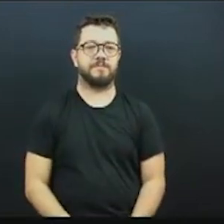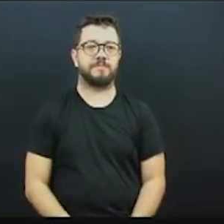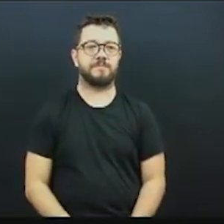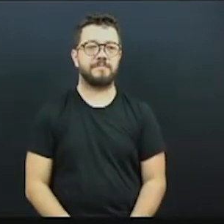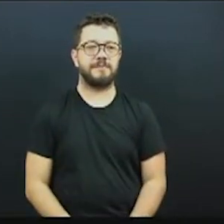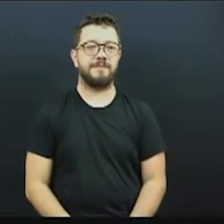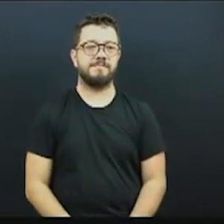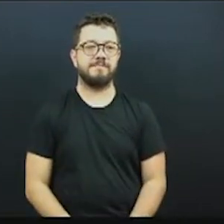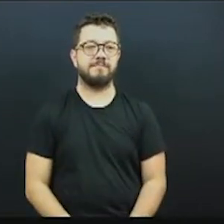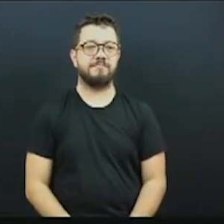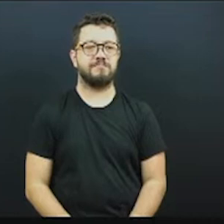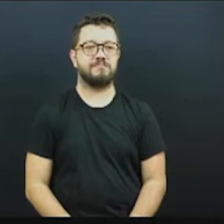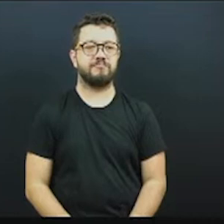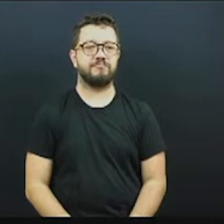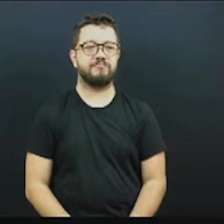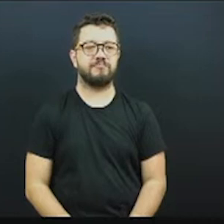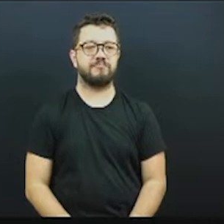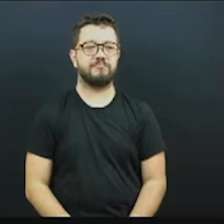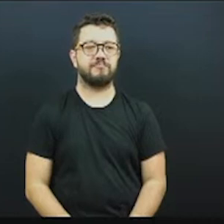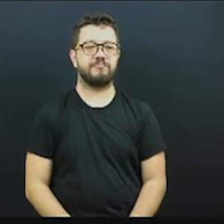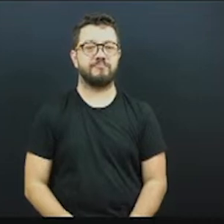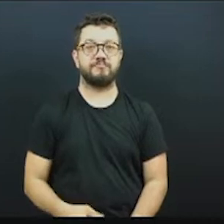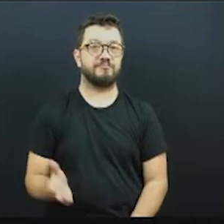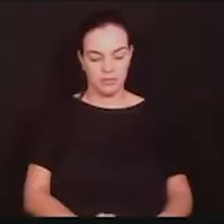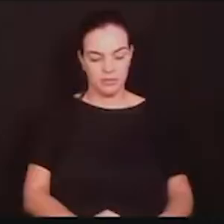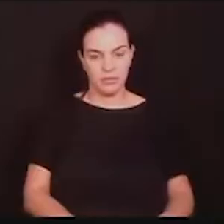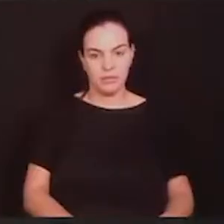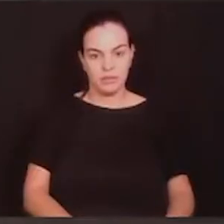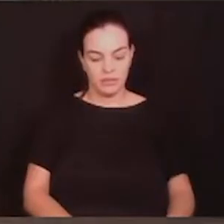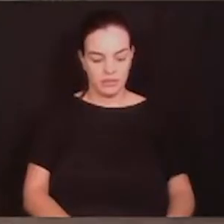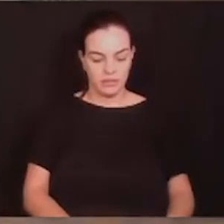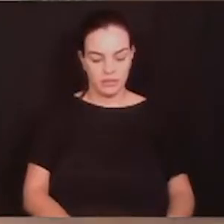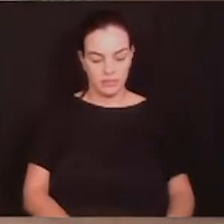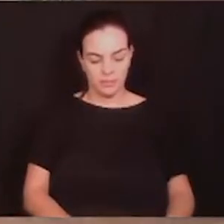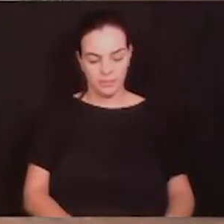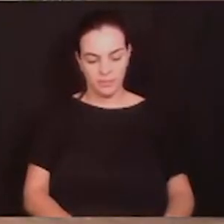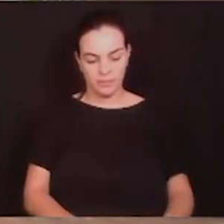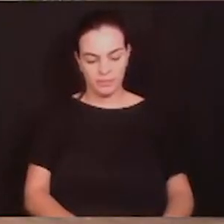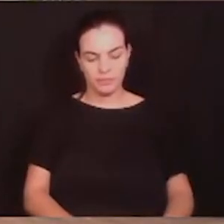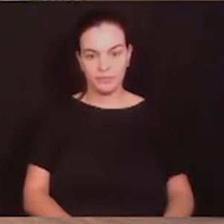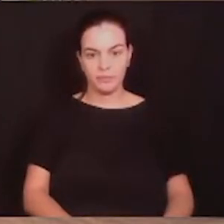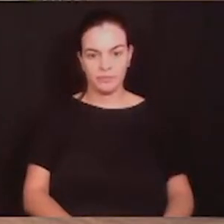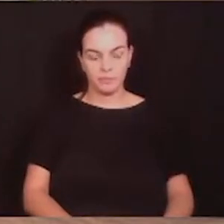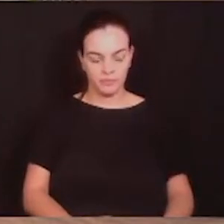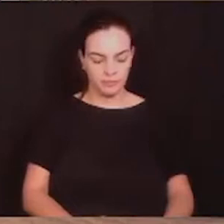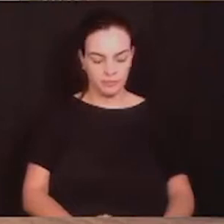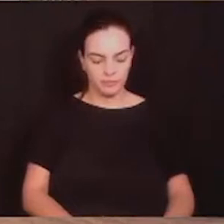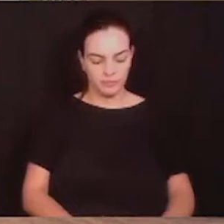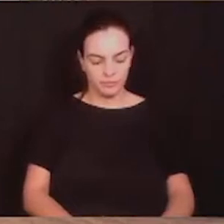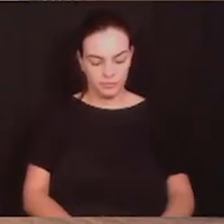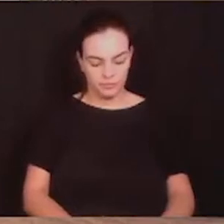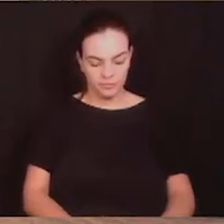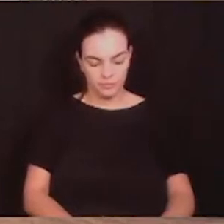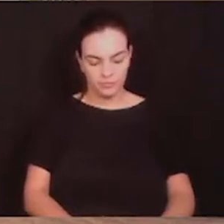para a Eletromobilidade, e é em Curitiba. Então, assim, é importante que tenhamos quanto